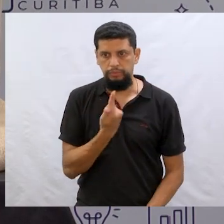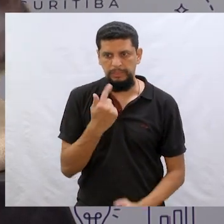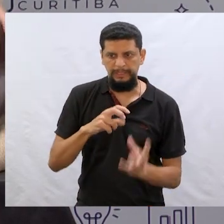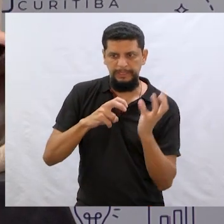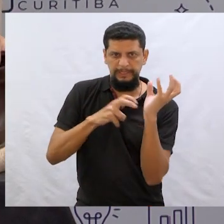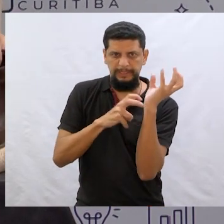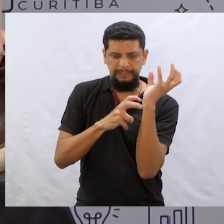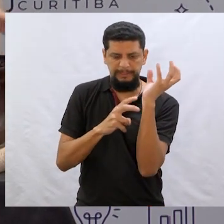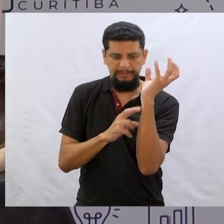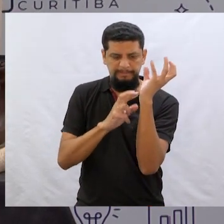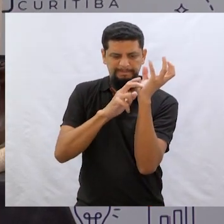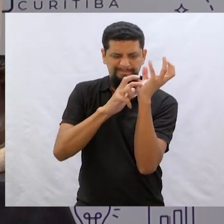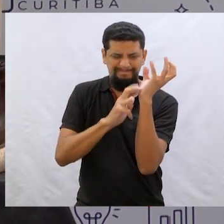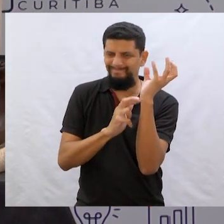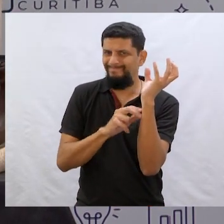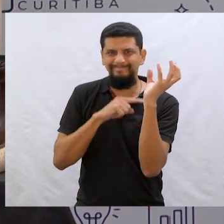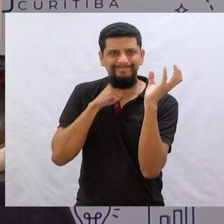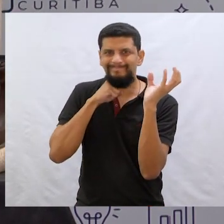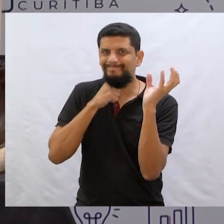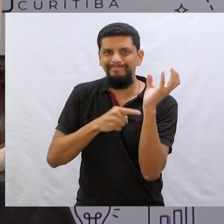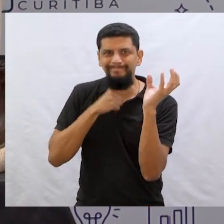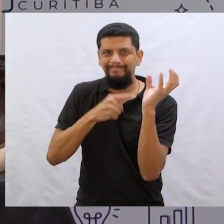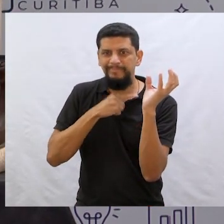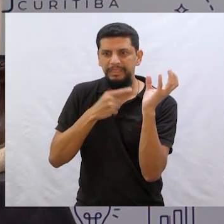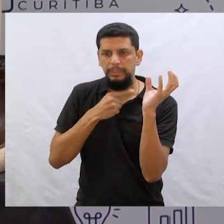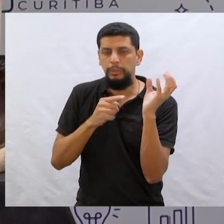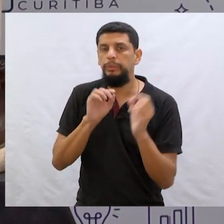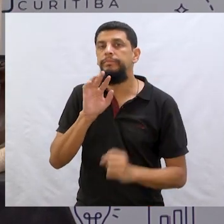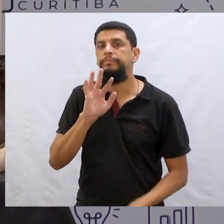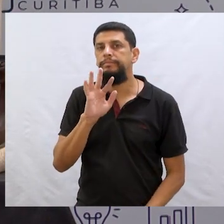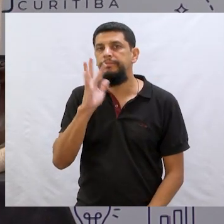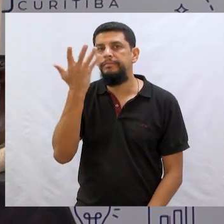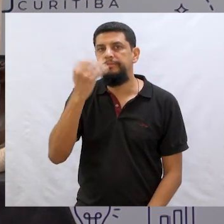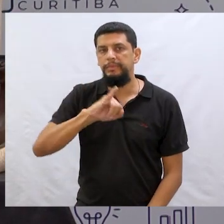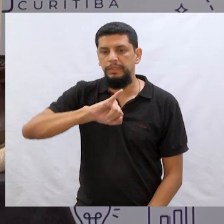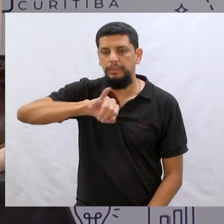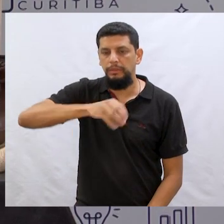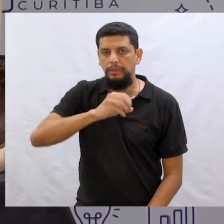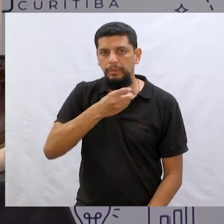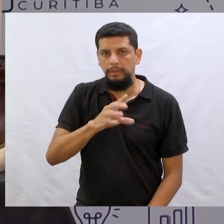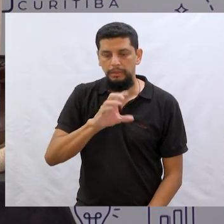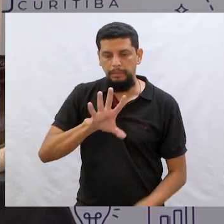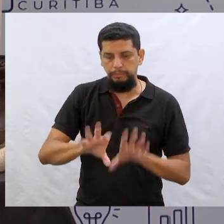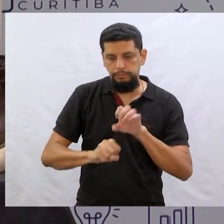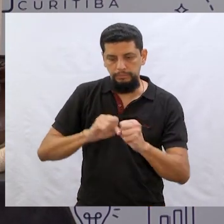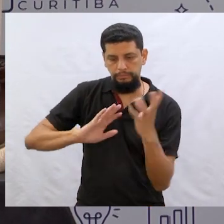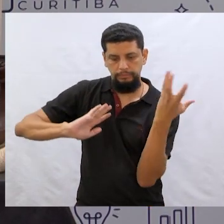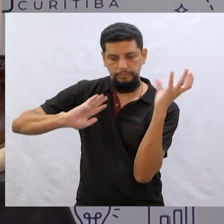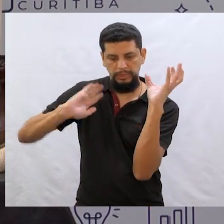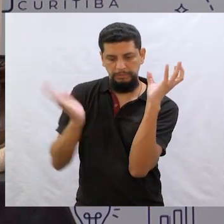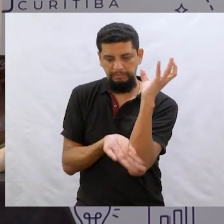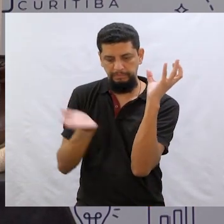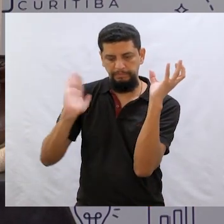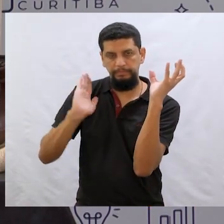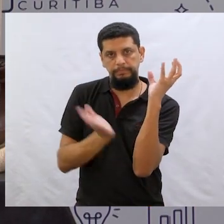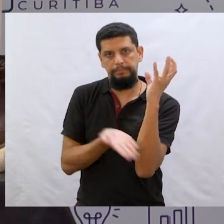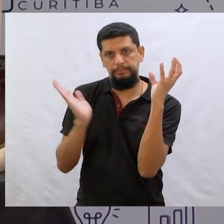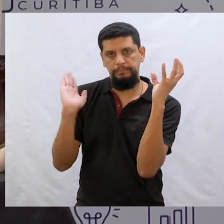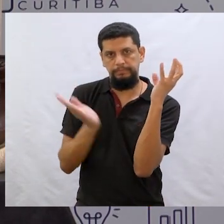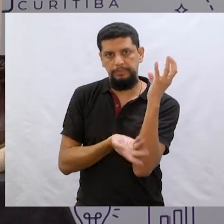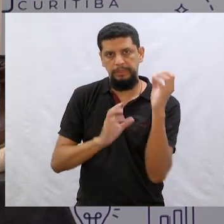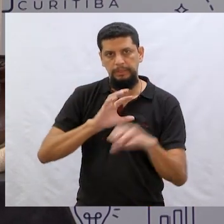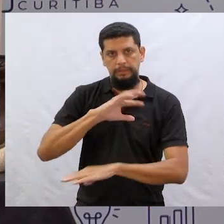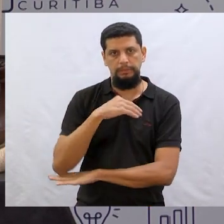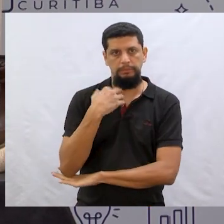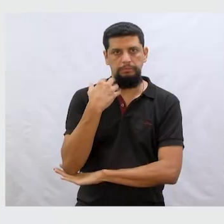descer, ele era muito grande e desajeitado e não conseguia. Ah, e o que aconteceu? João pegou um machado e cortou o pé.